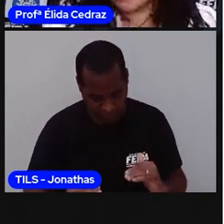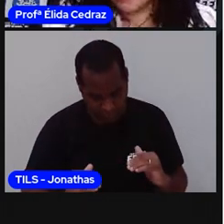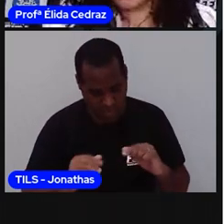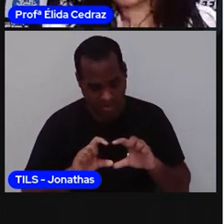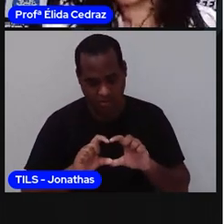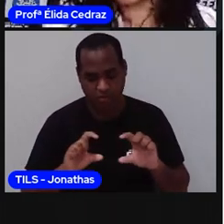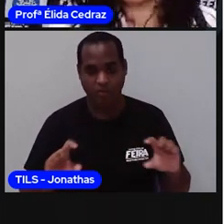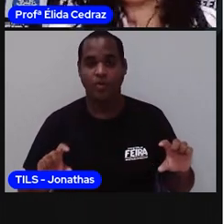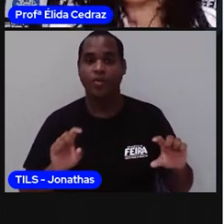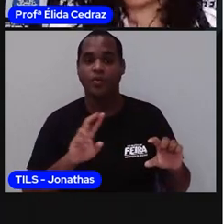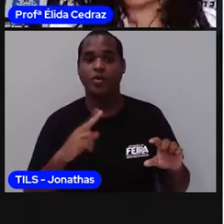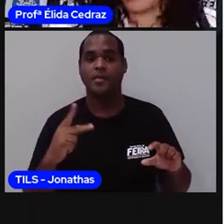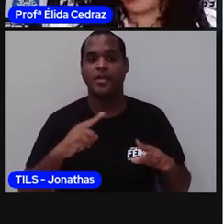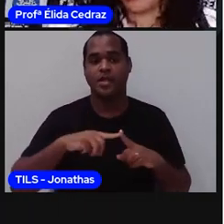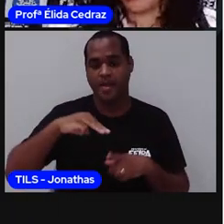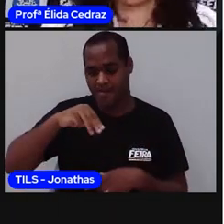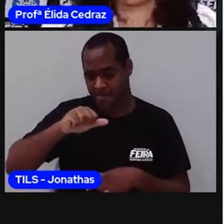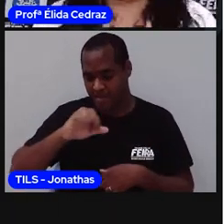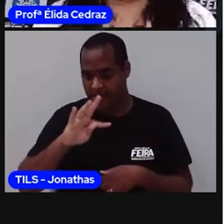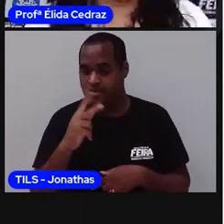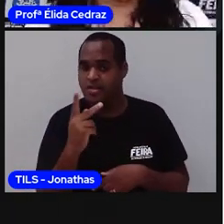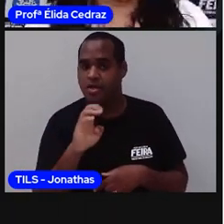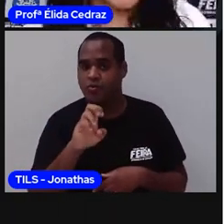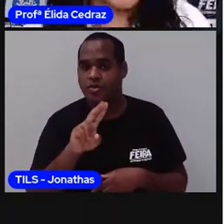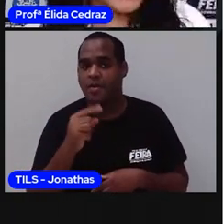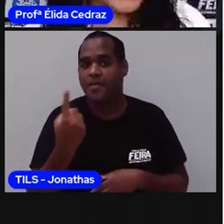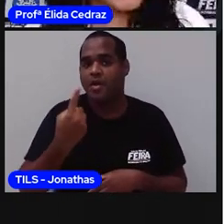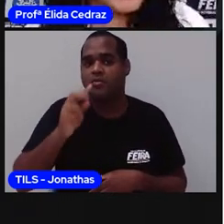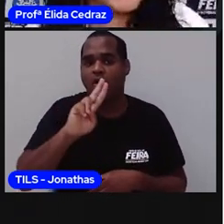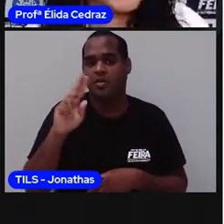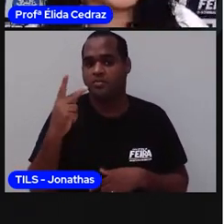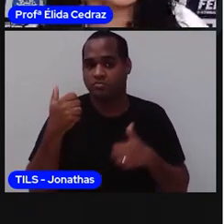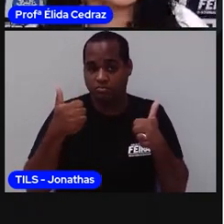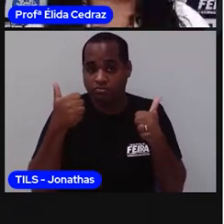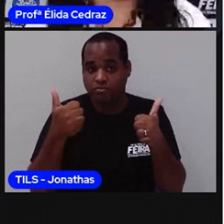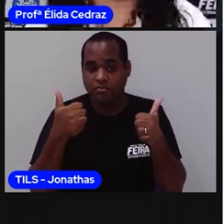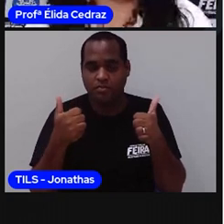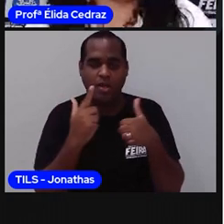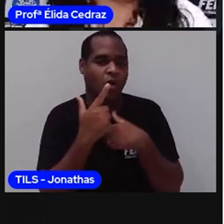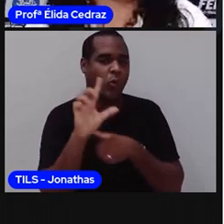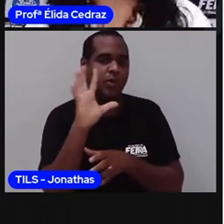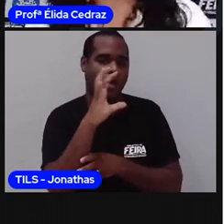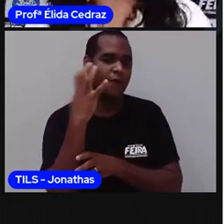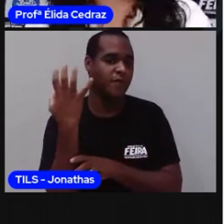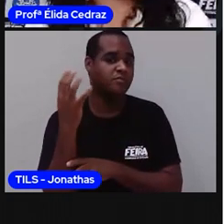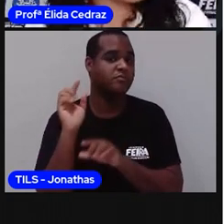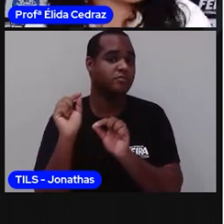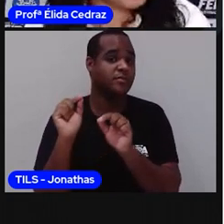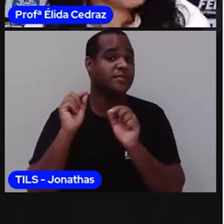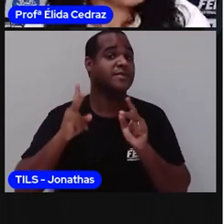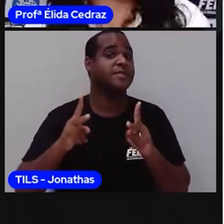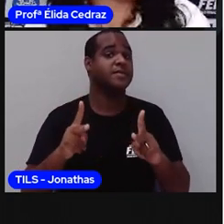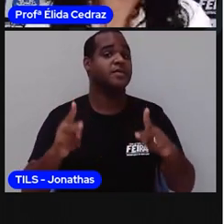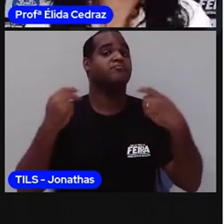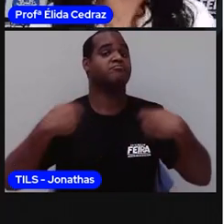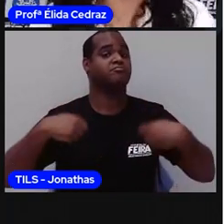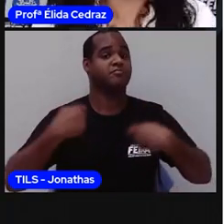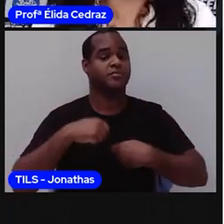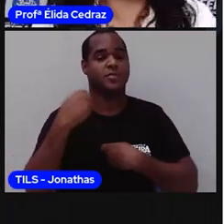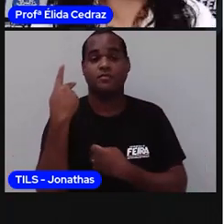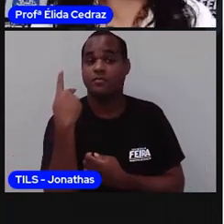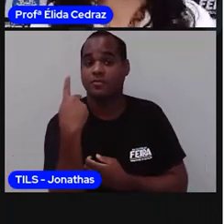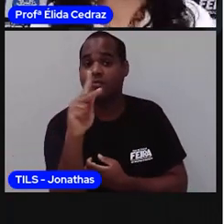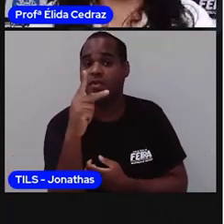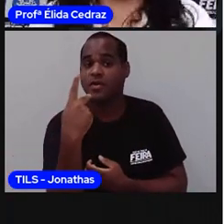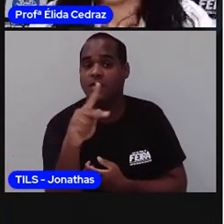Mateus vai ser o primeiro nome. A árvore genealógica começa sempre pelo